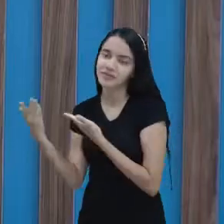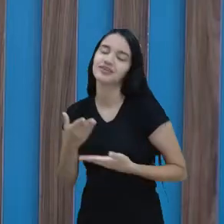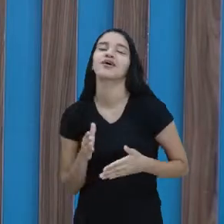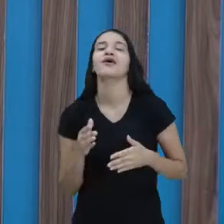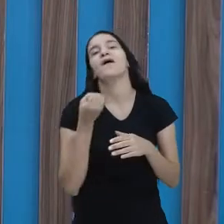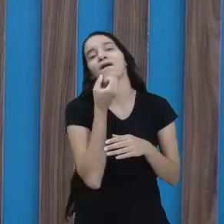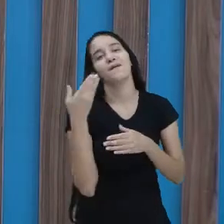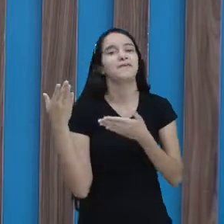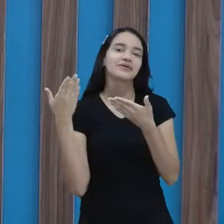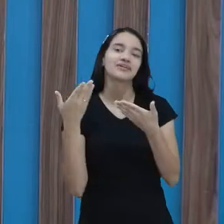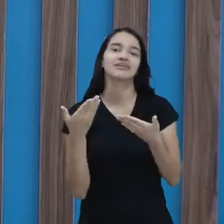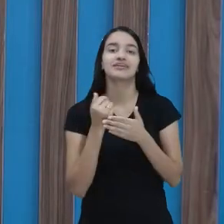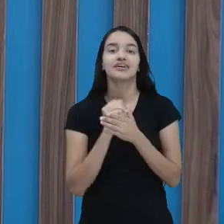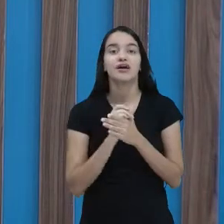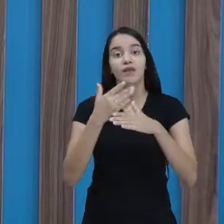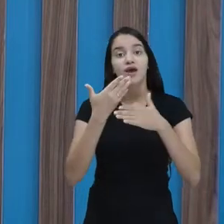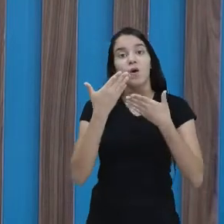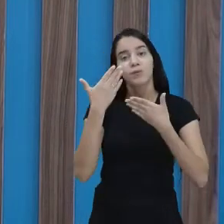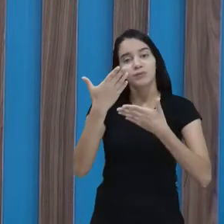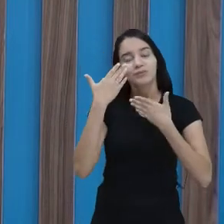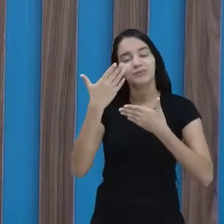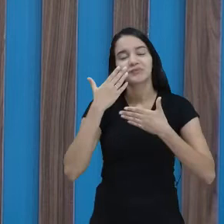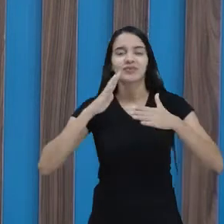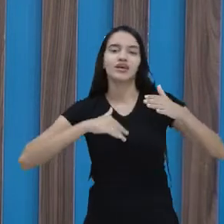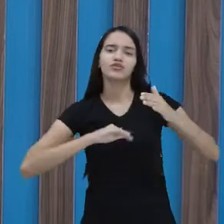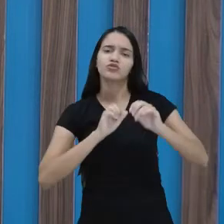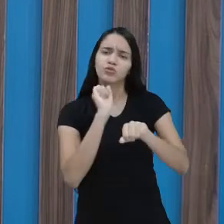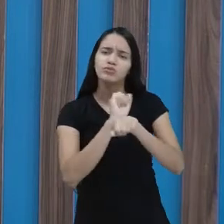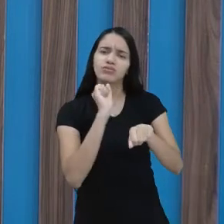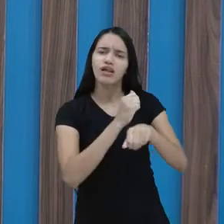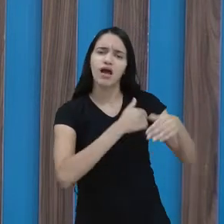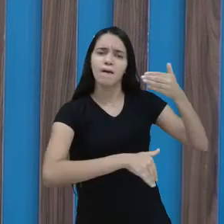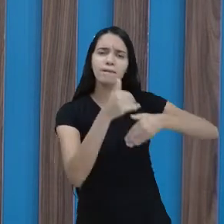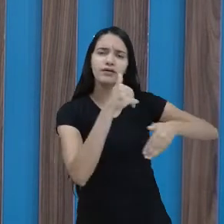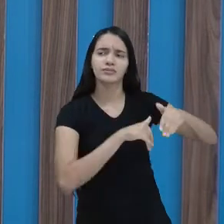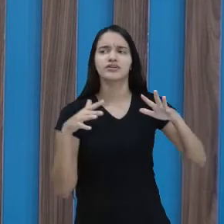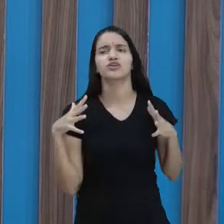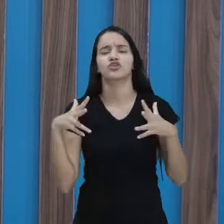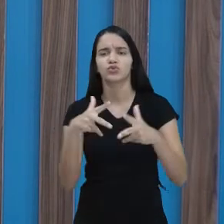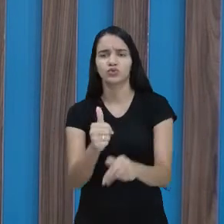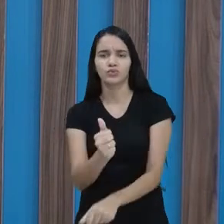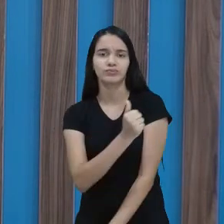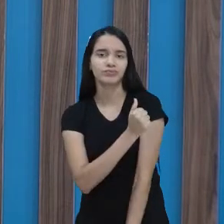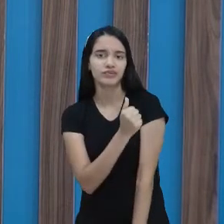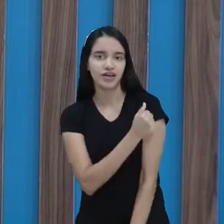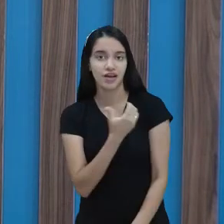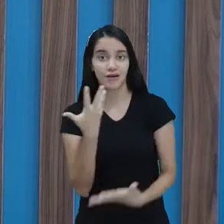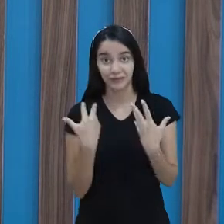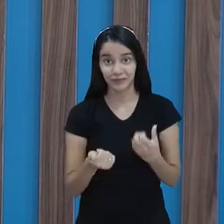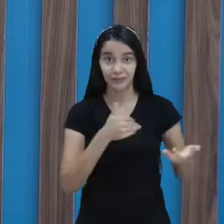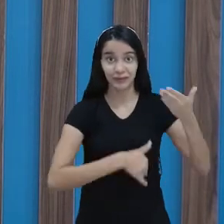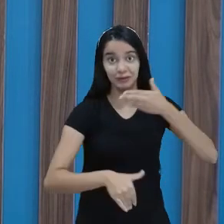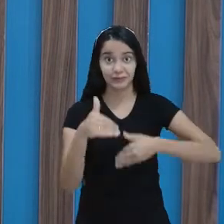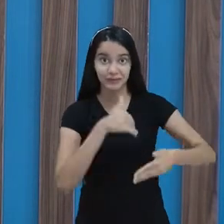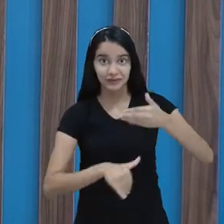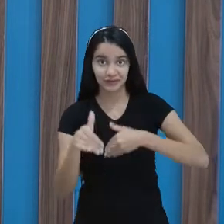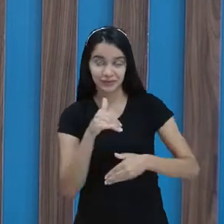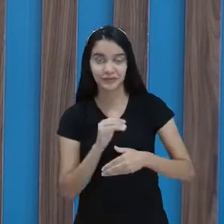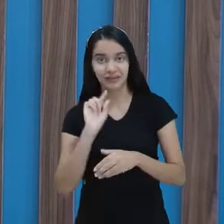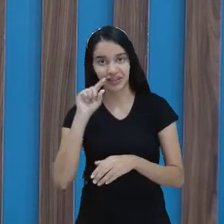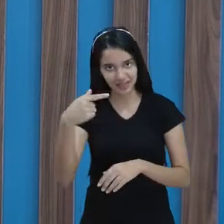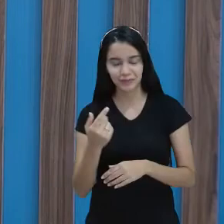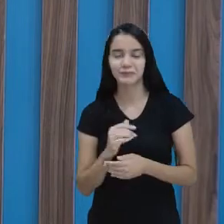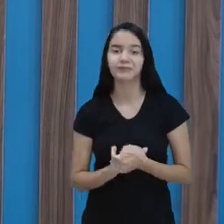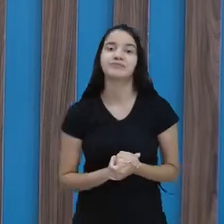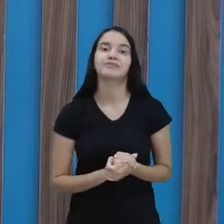Obrigada, professora Casey. Já estou aqui aguardando a participação de todos os estudantes. Vamos participar e até daqui a